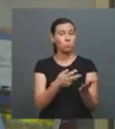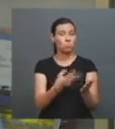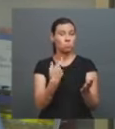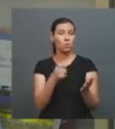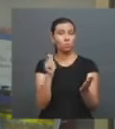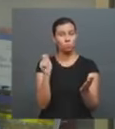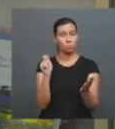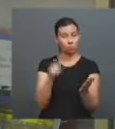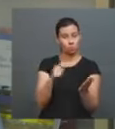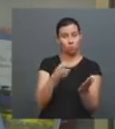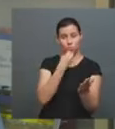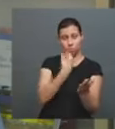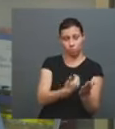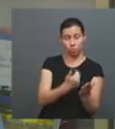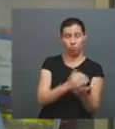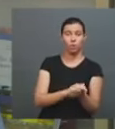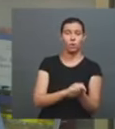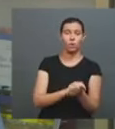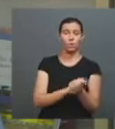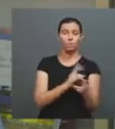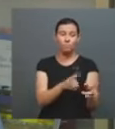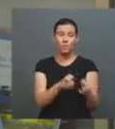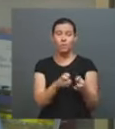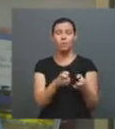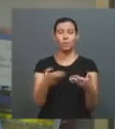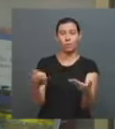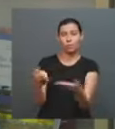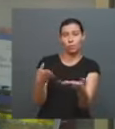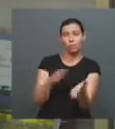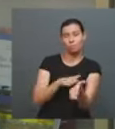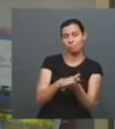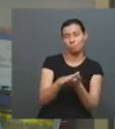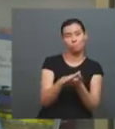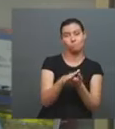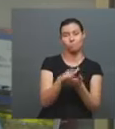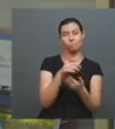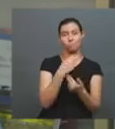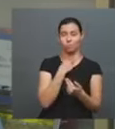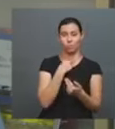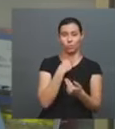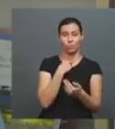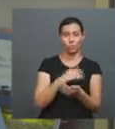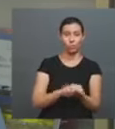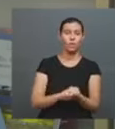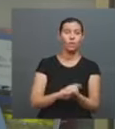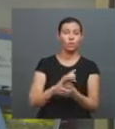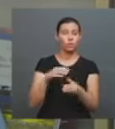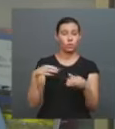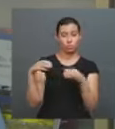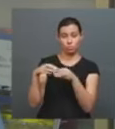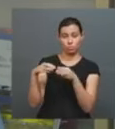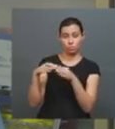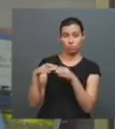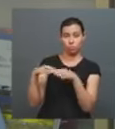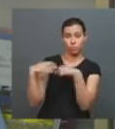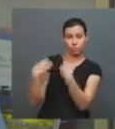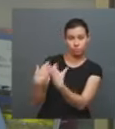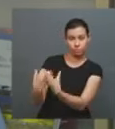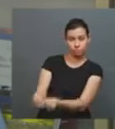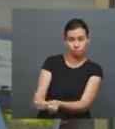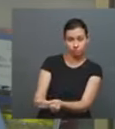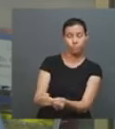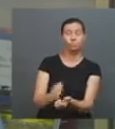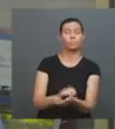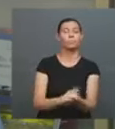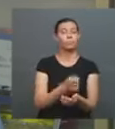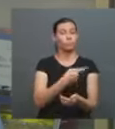nossas, a gente não tem como publicar. Depois disso, sendo aprovado pelo Conselho, a gente faz o contrato editorial, a gente